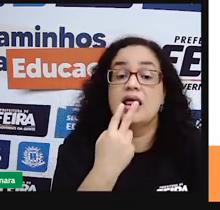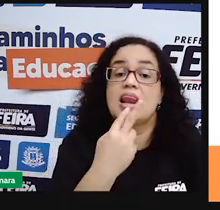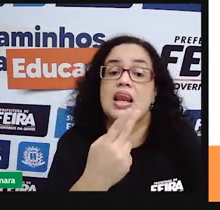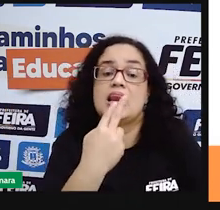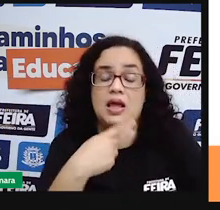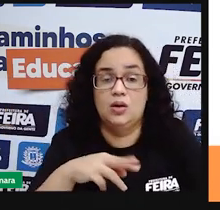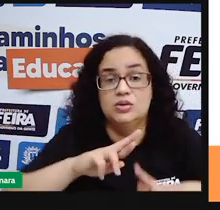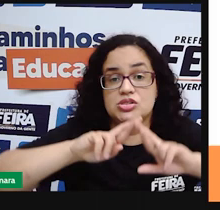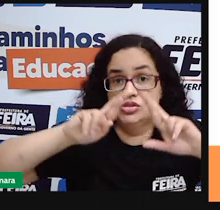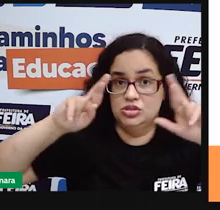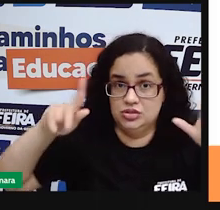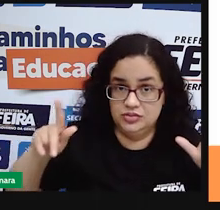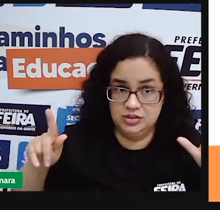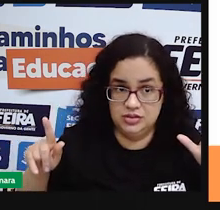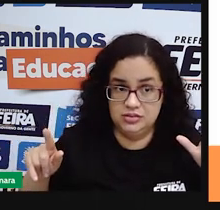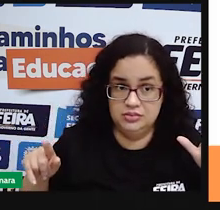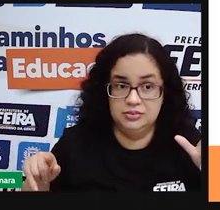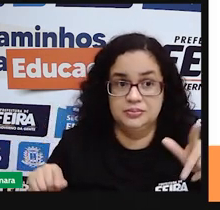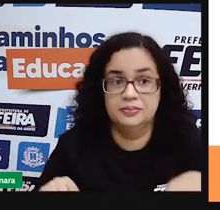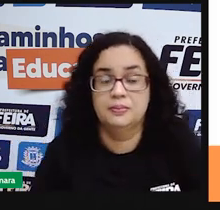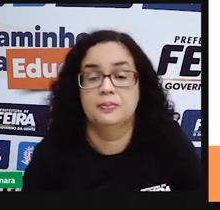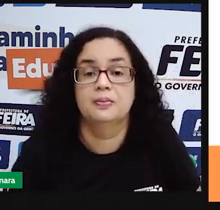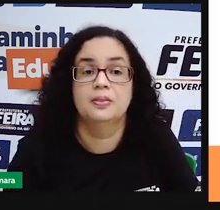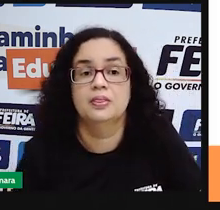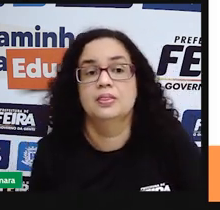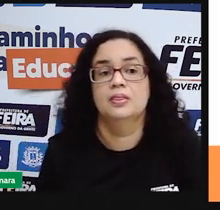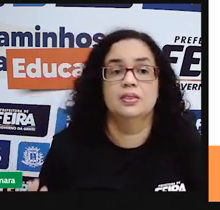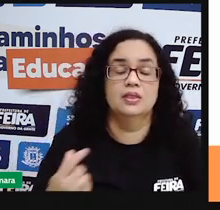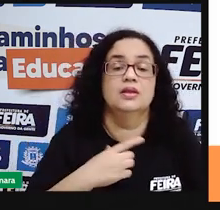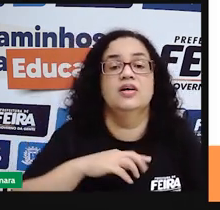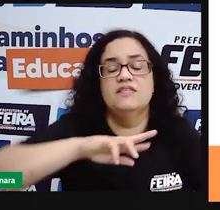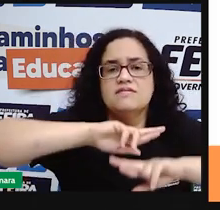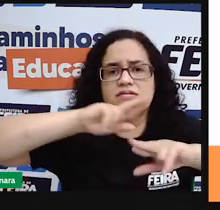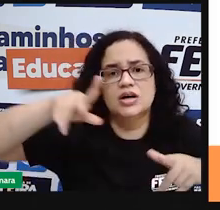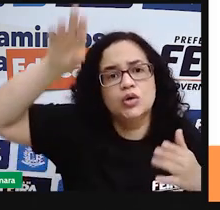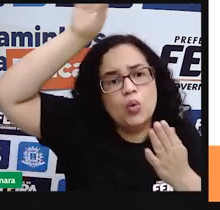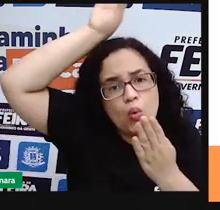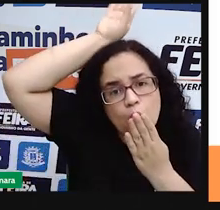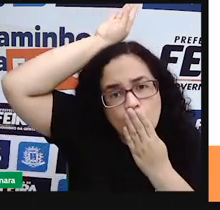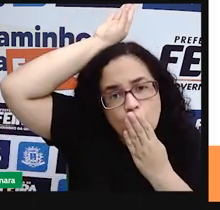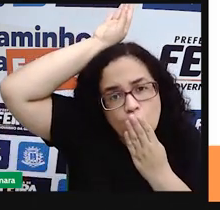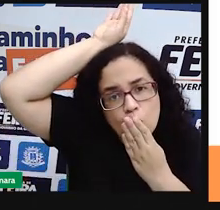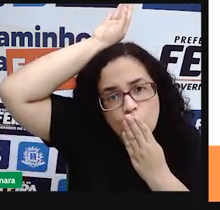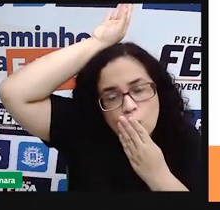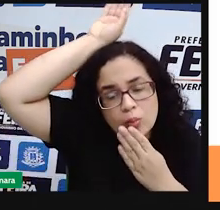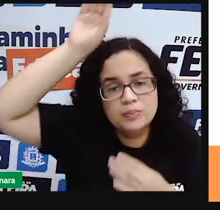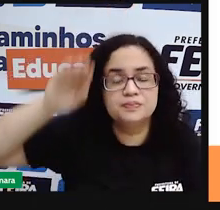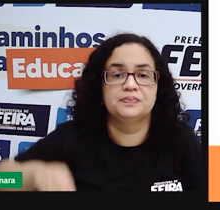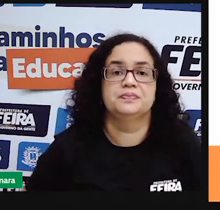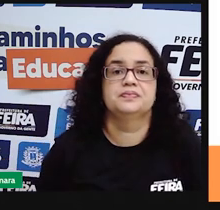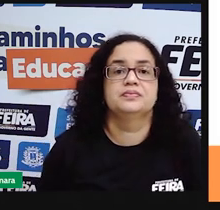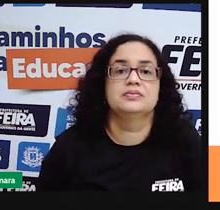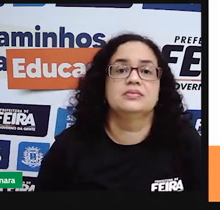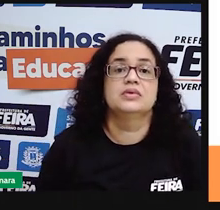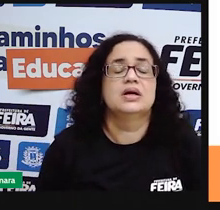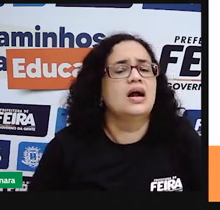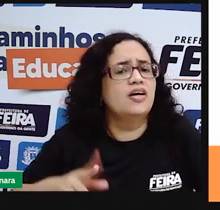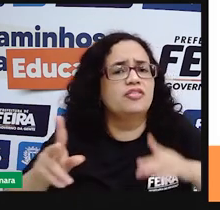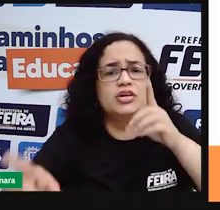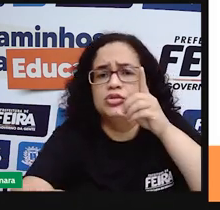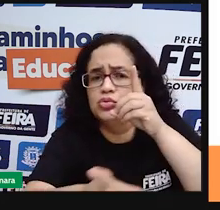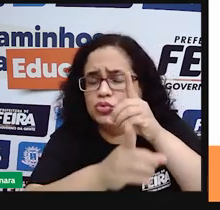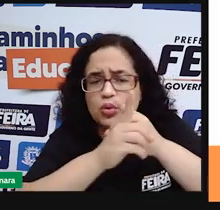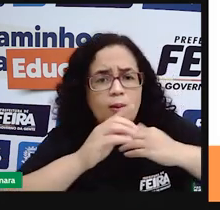pensa, muito índio, né? Tem muito indígena, mas quando a gente volta e descobre toda a trajetória,